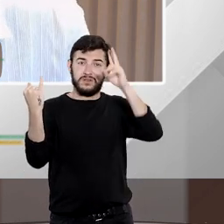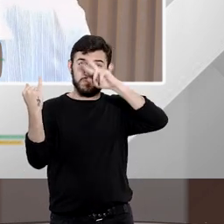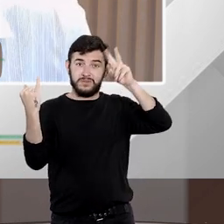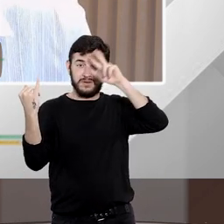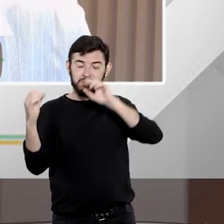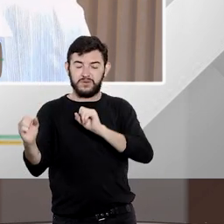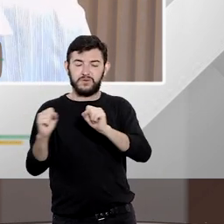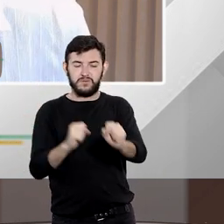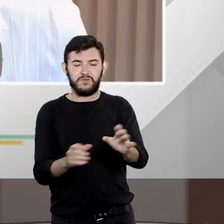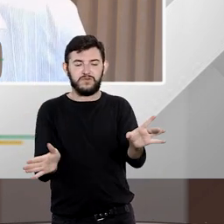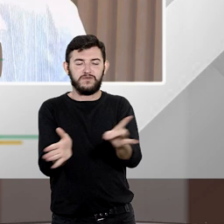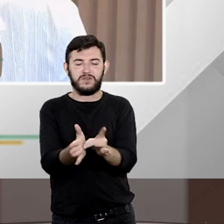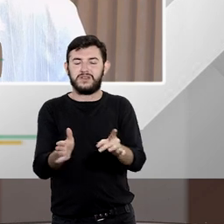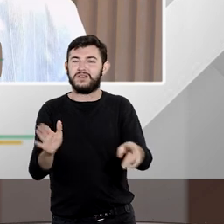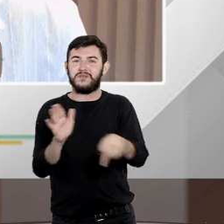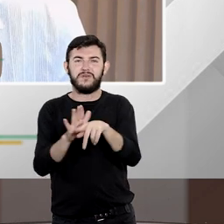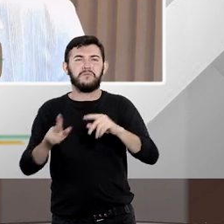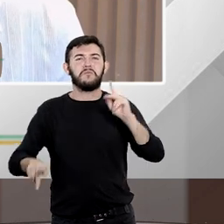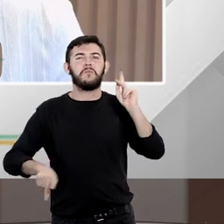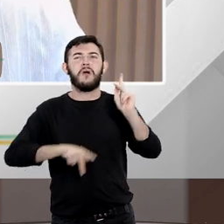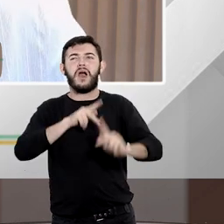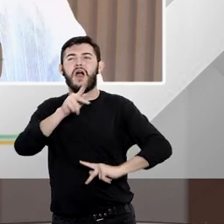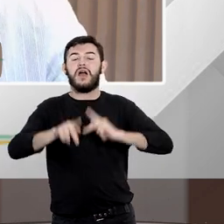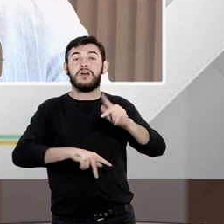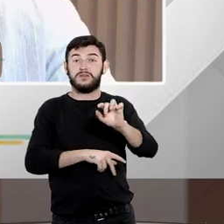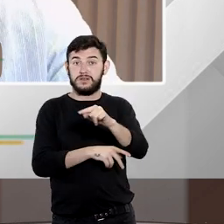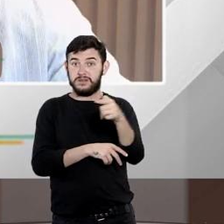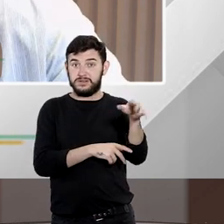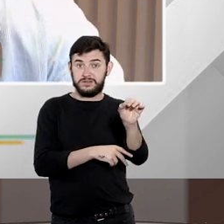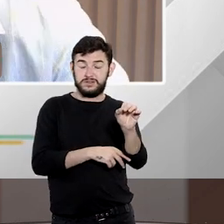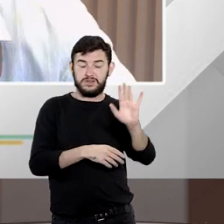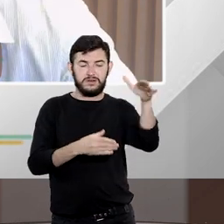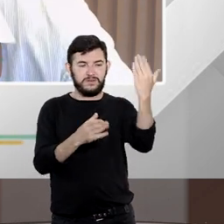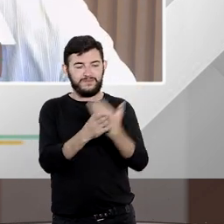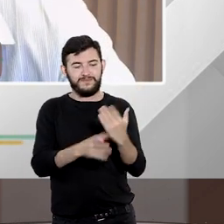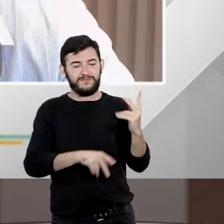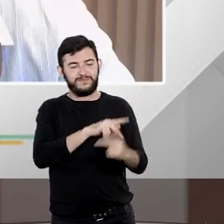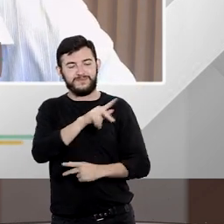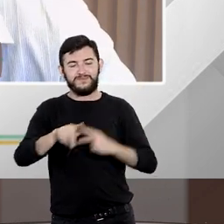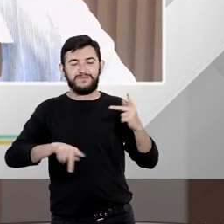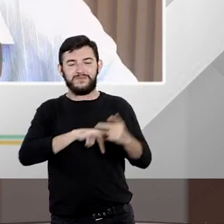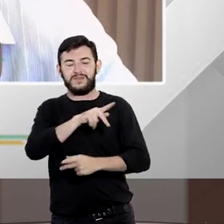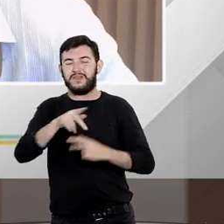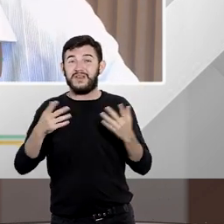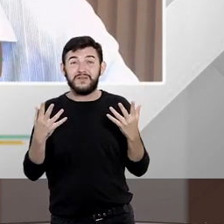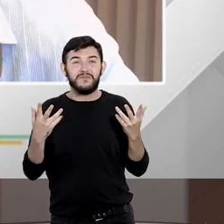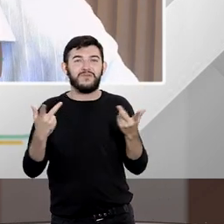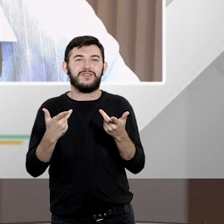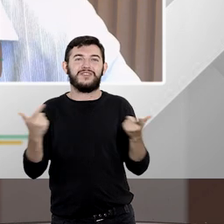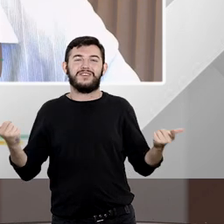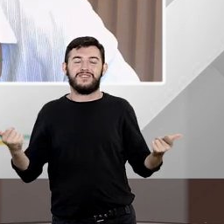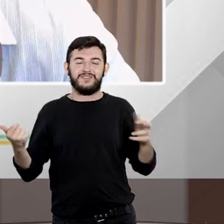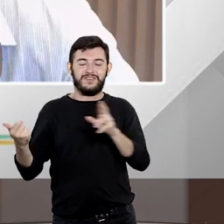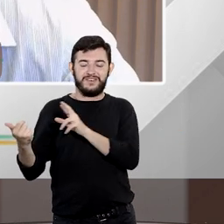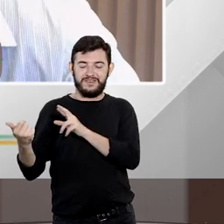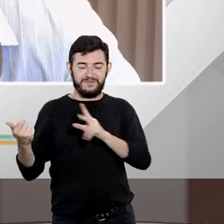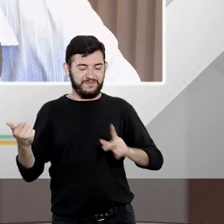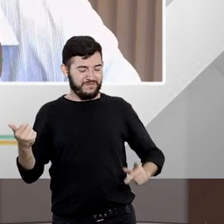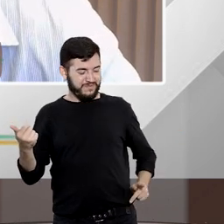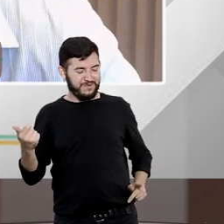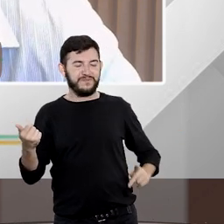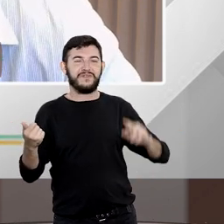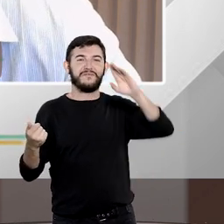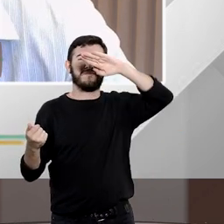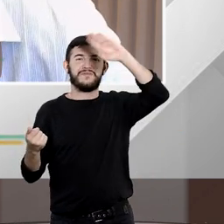ele é da população e a ação popular é um dos símbolos mais bonitos da nossa república naquilo que diz respeito